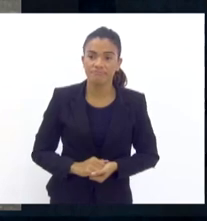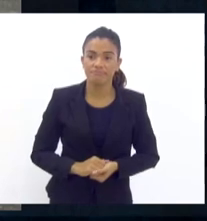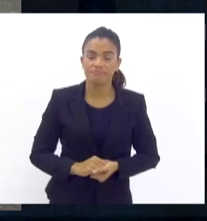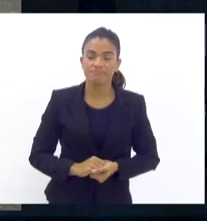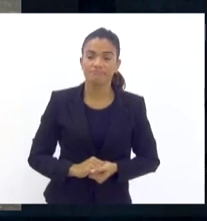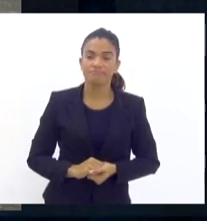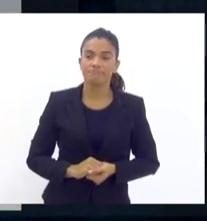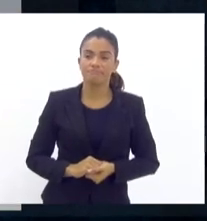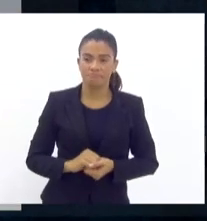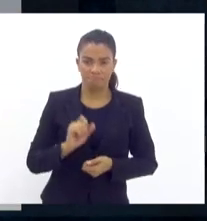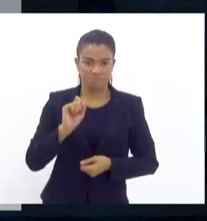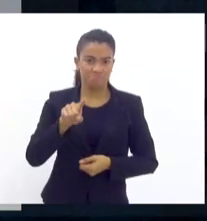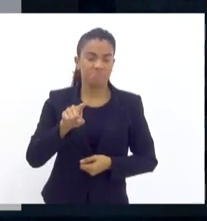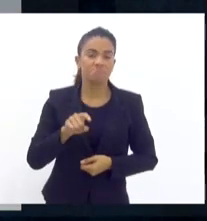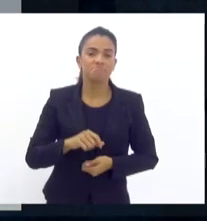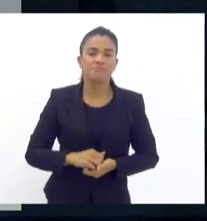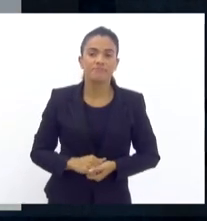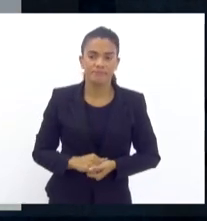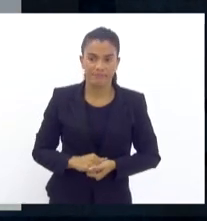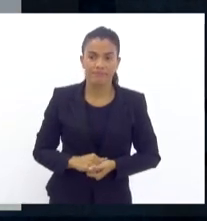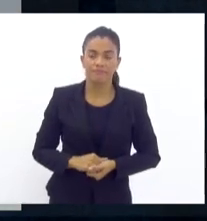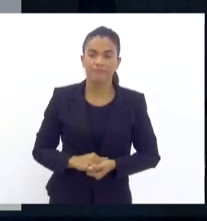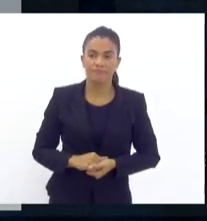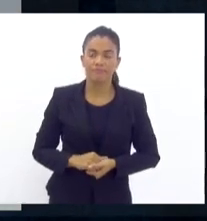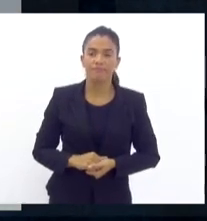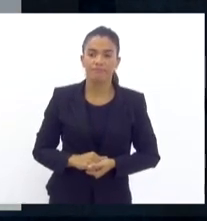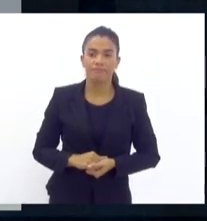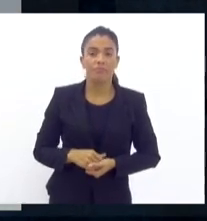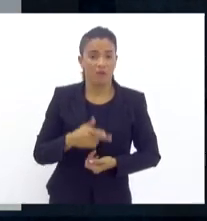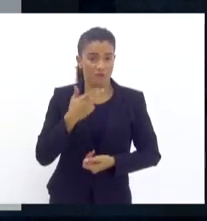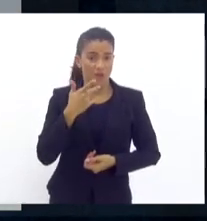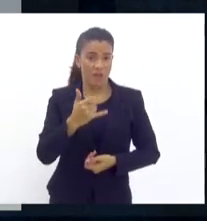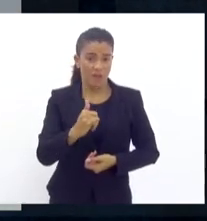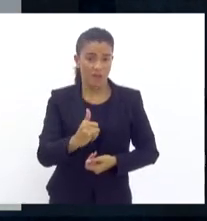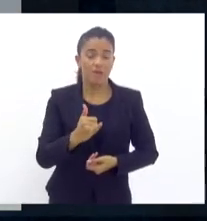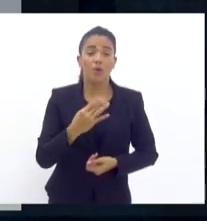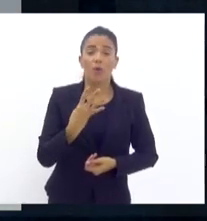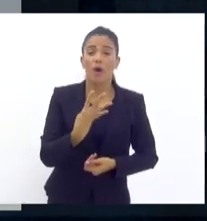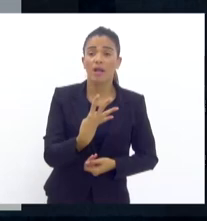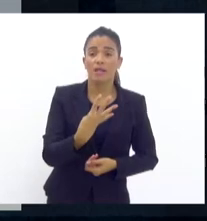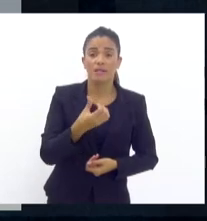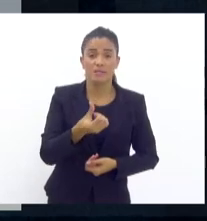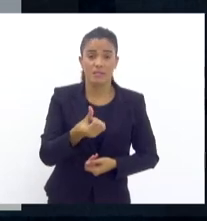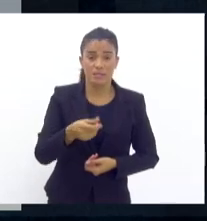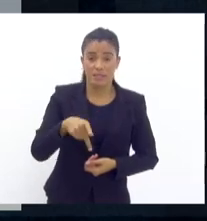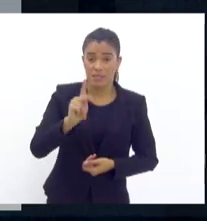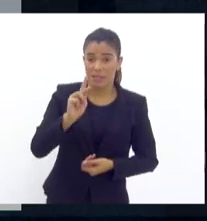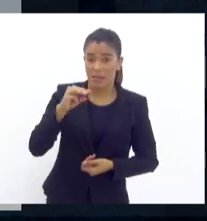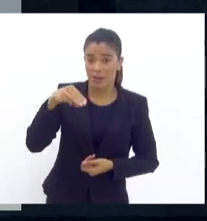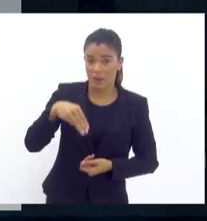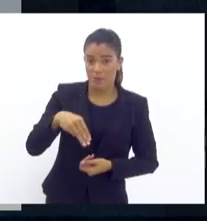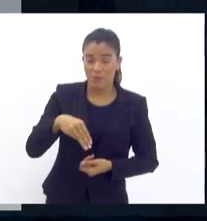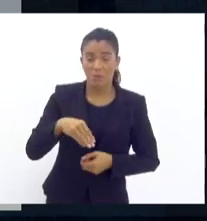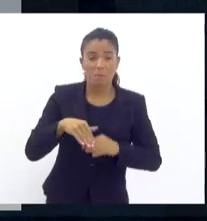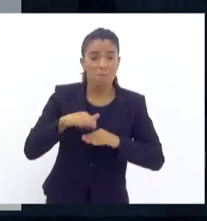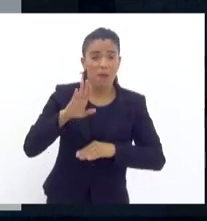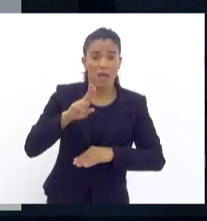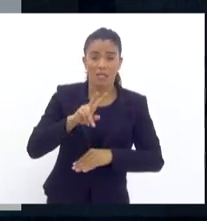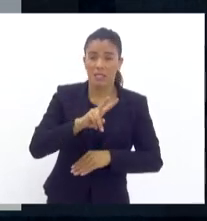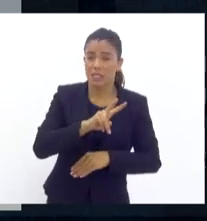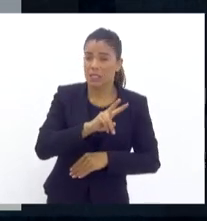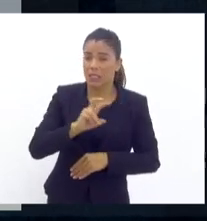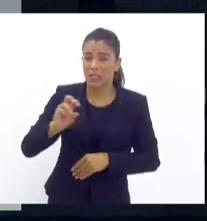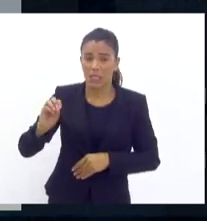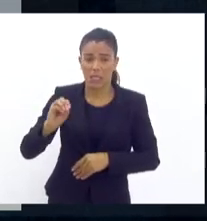pode pular. Como disse, 46 km², mais de 570 mil